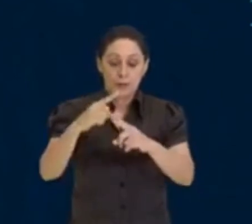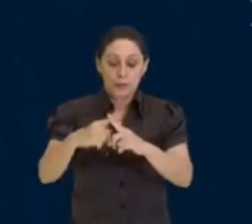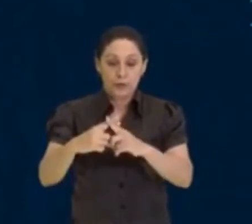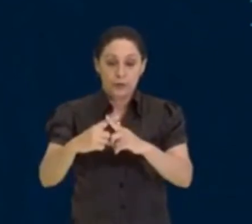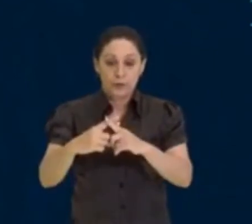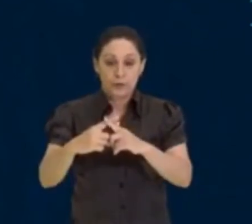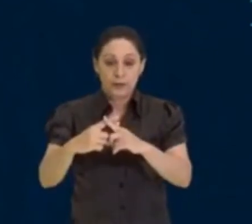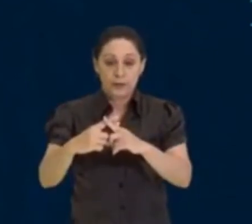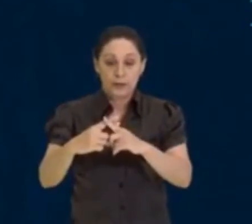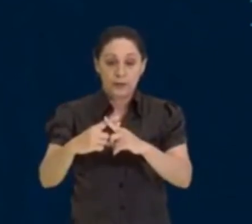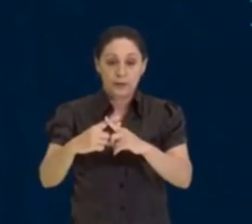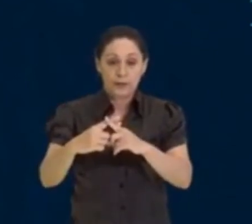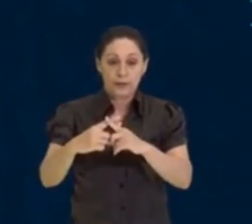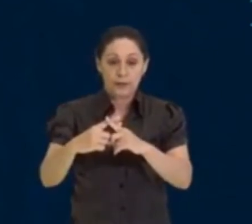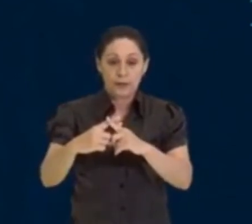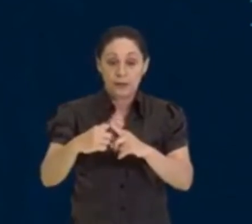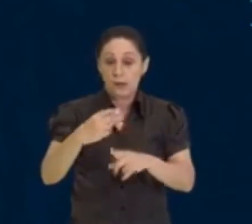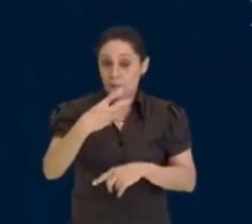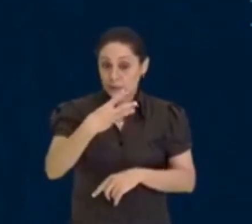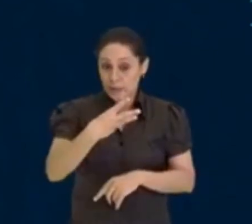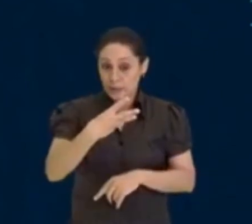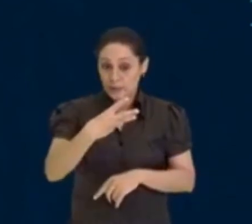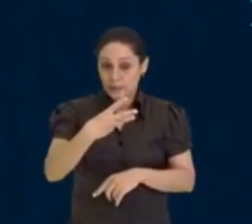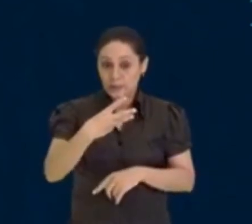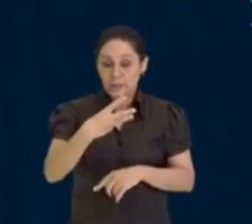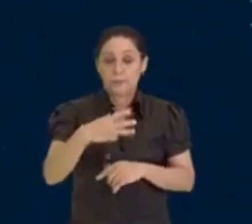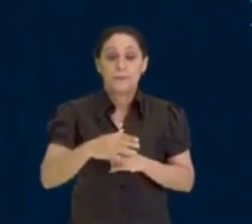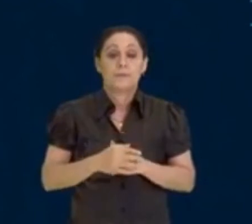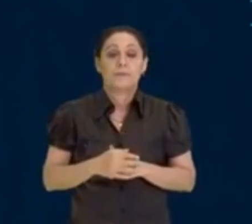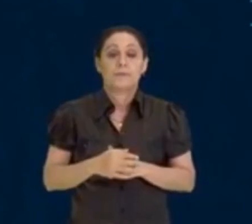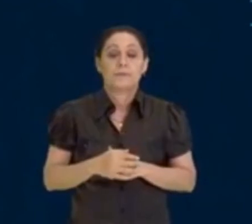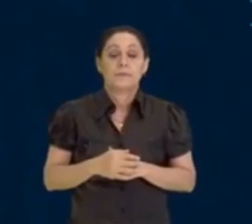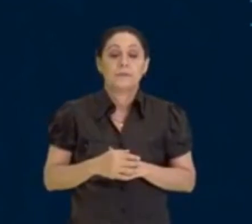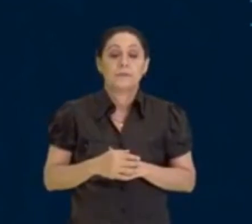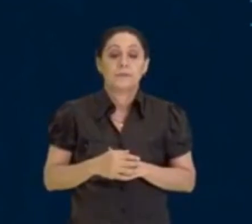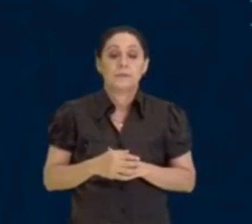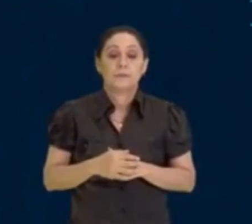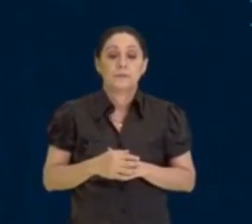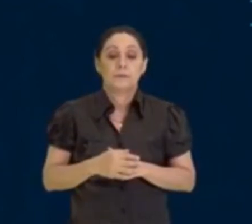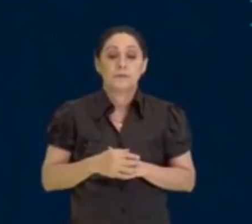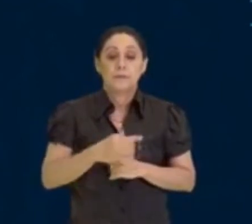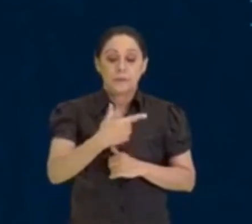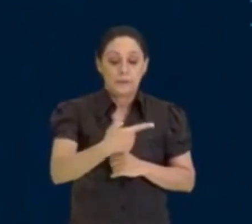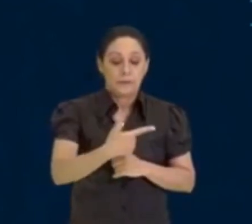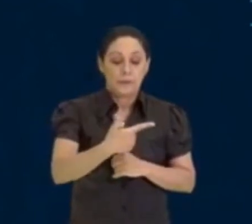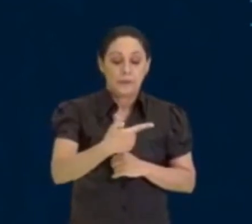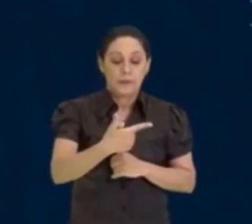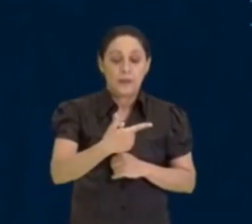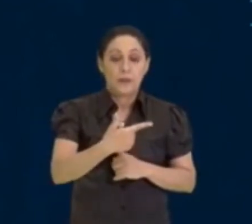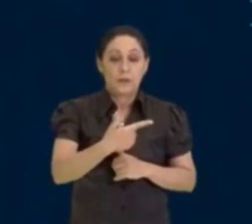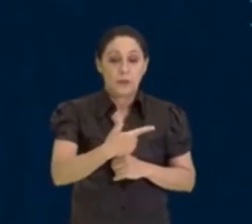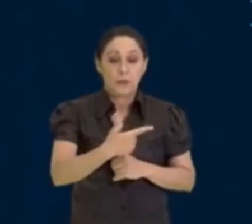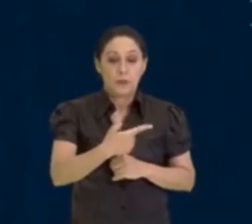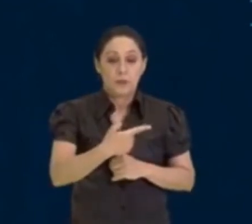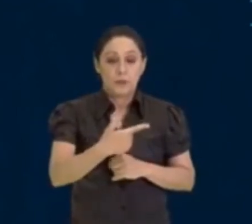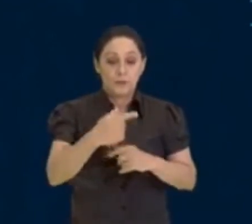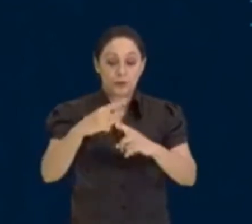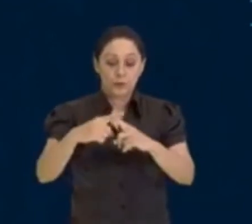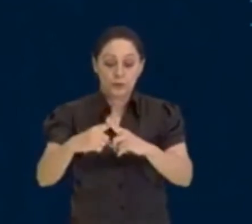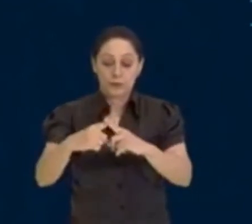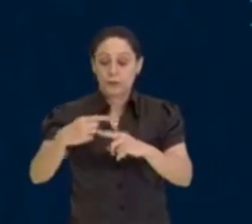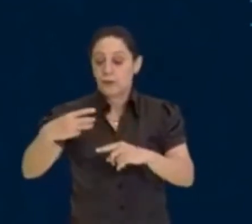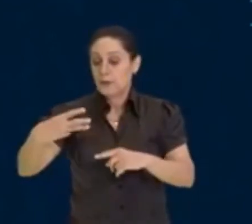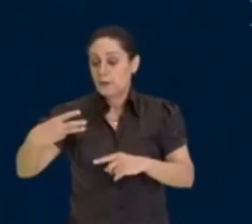número de baixo que eu tenho aqui, que é o 3, tá, então, você tem aí, ó, essas duas